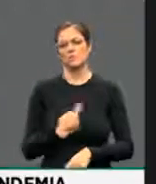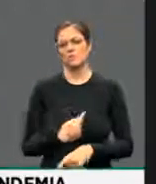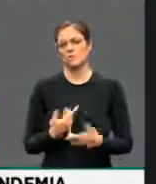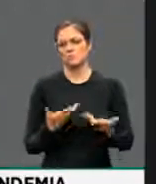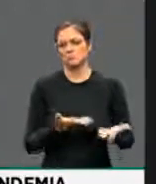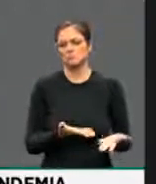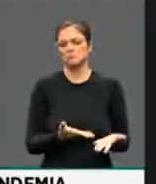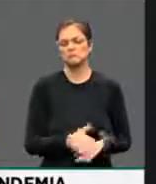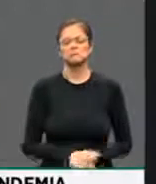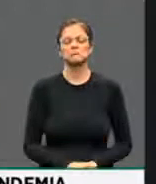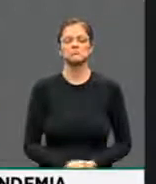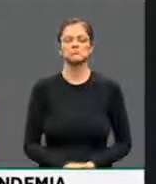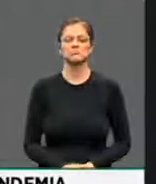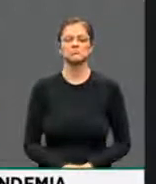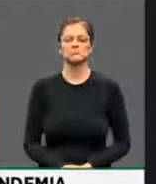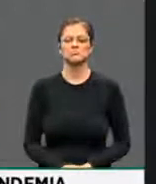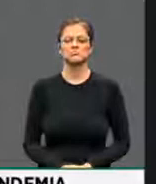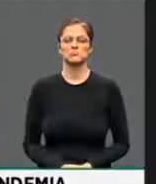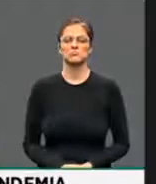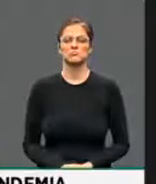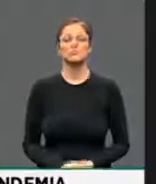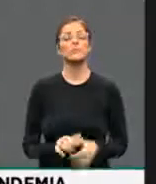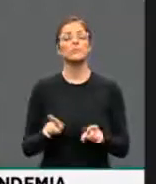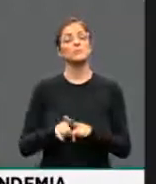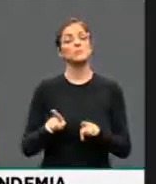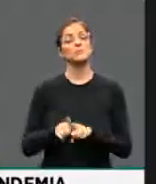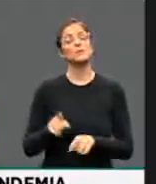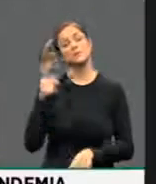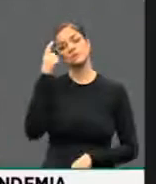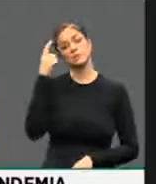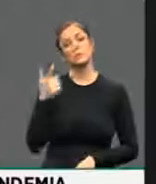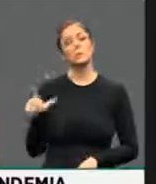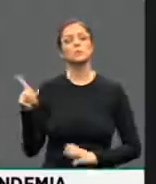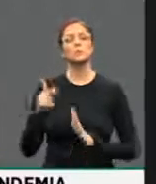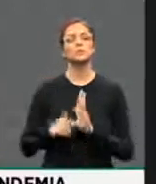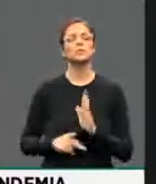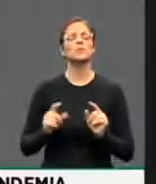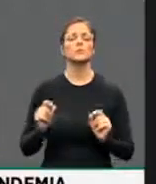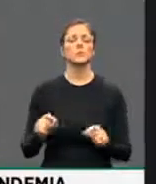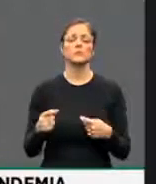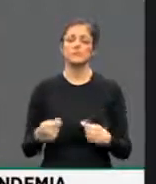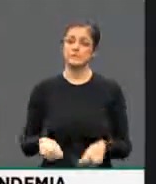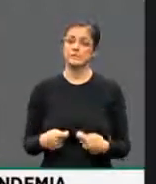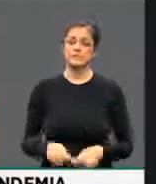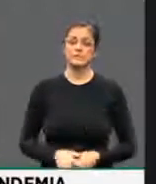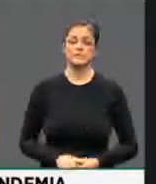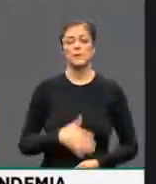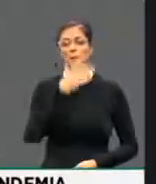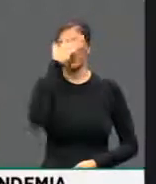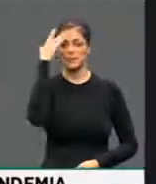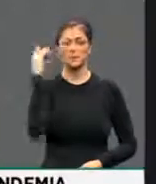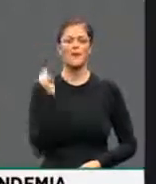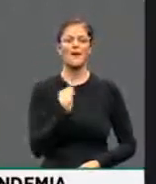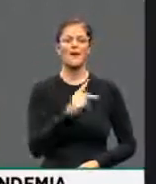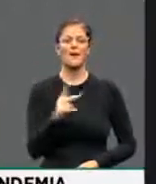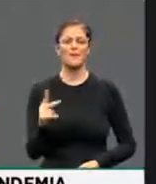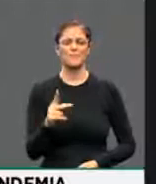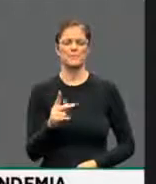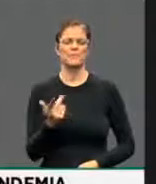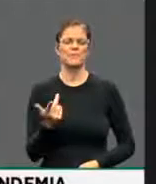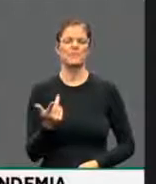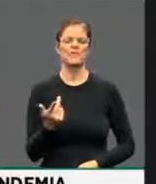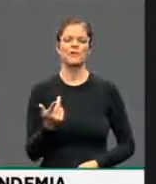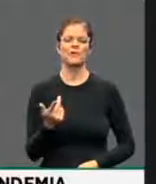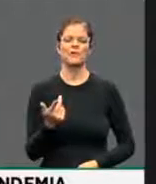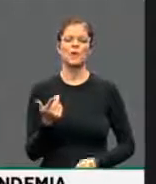aqui também do projeto que trata dos entregadores, dos aplicativos, dos prestadores